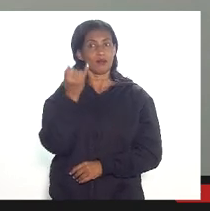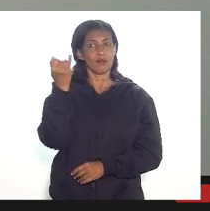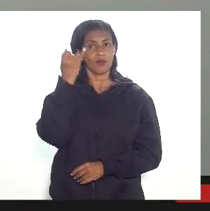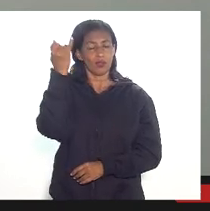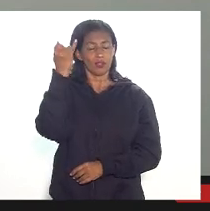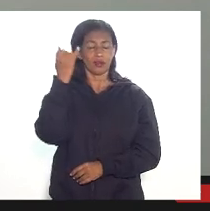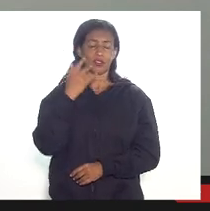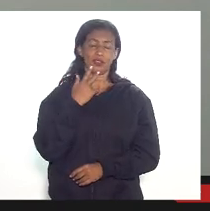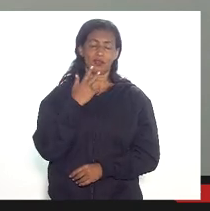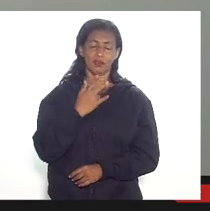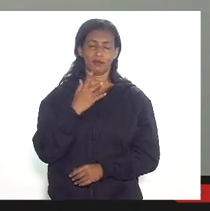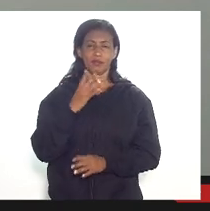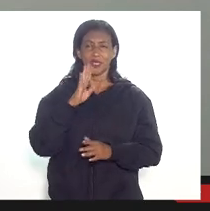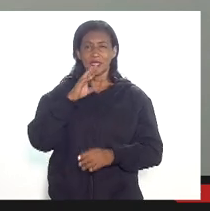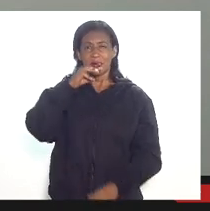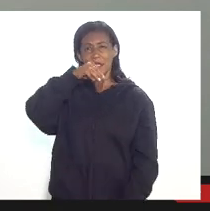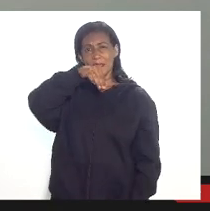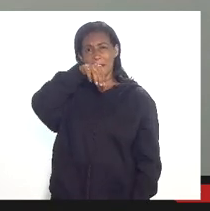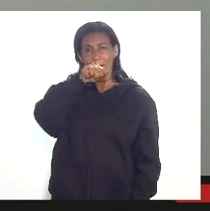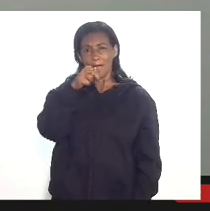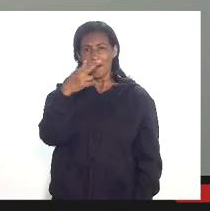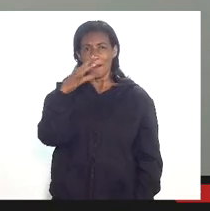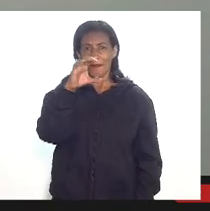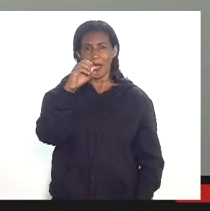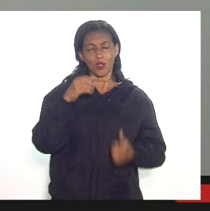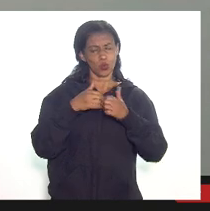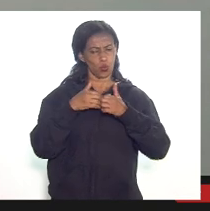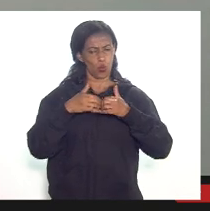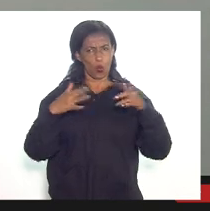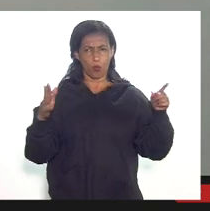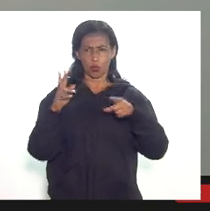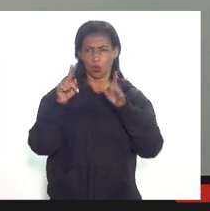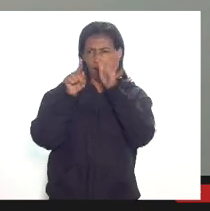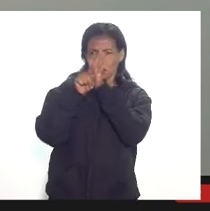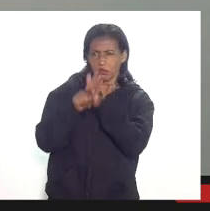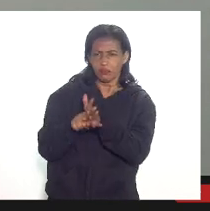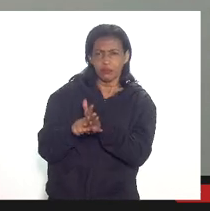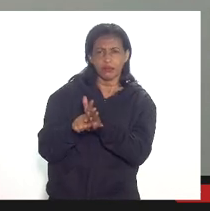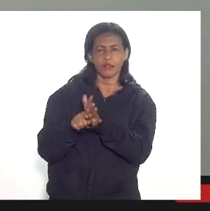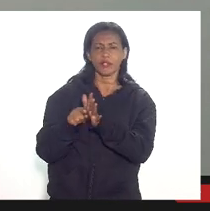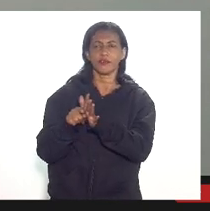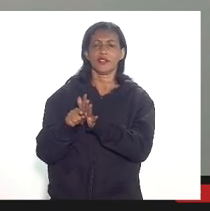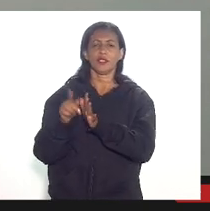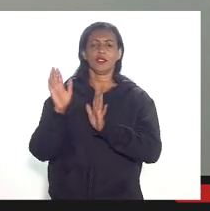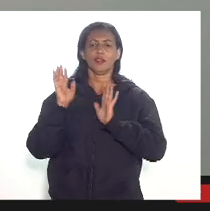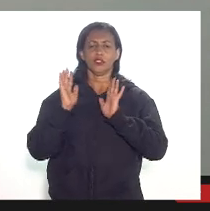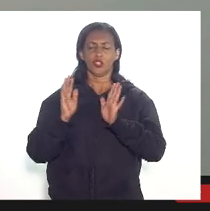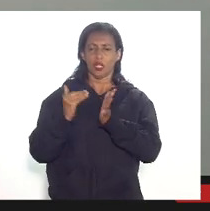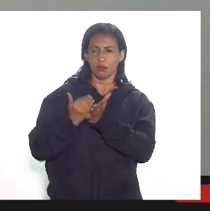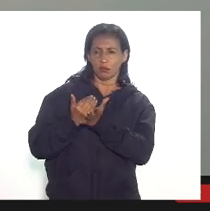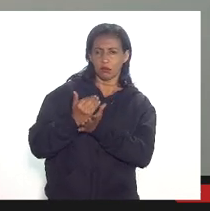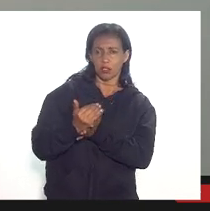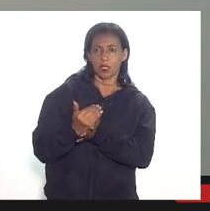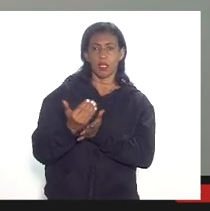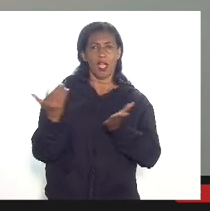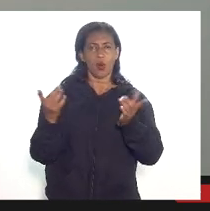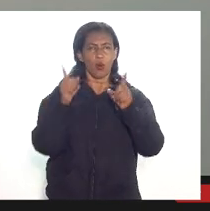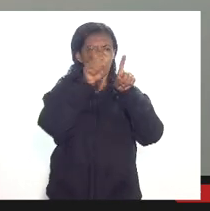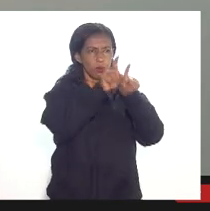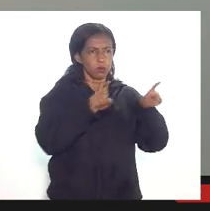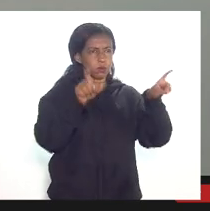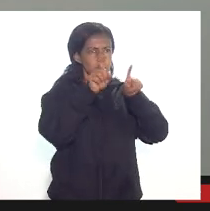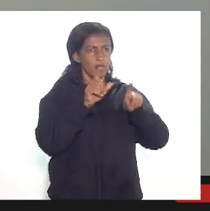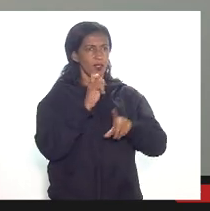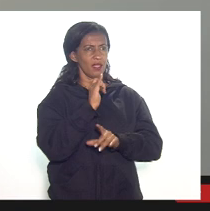senhor deputado que logo em março nós abrimos a ação fiscal então assim essas primeiras ações fiscais que tem notícia nos nossos sistemas foram